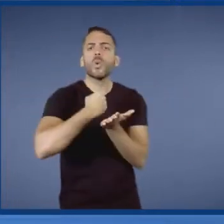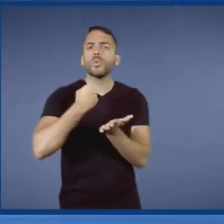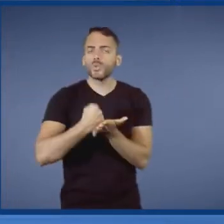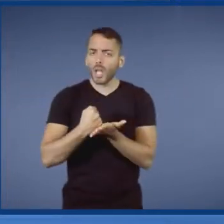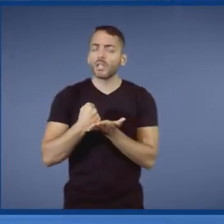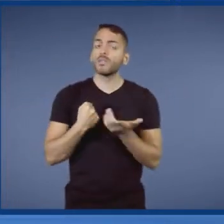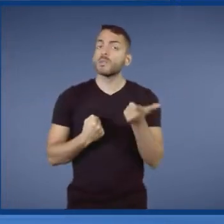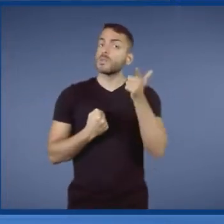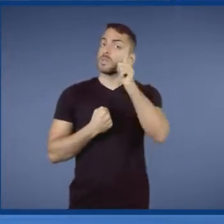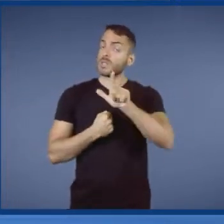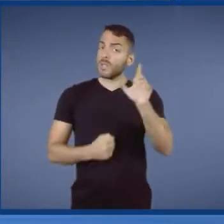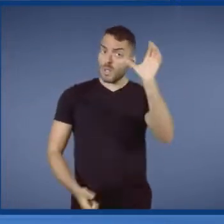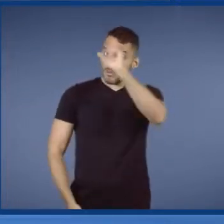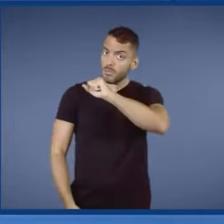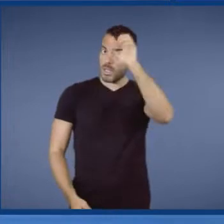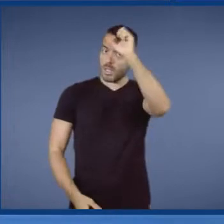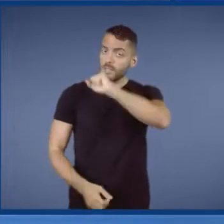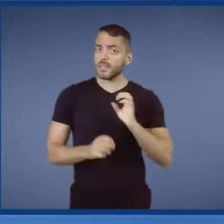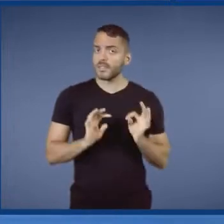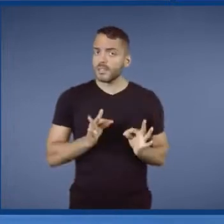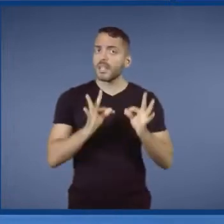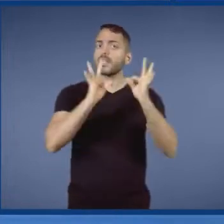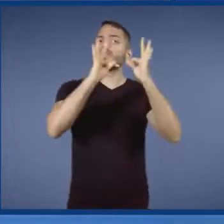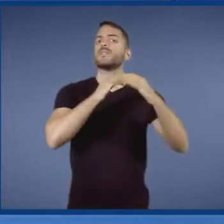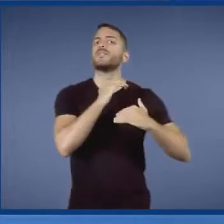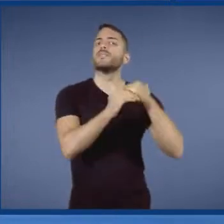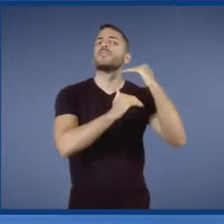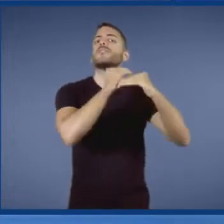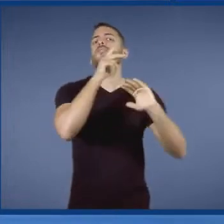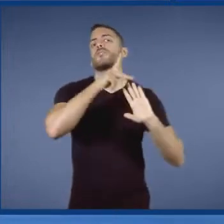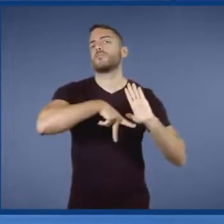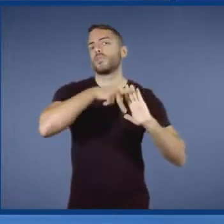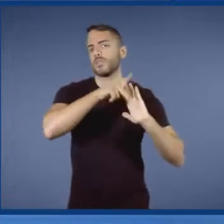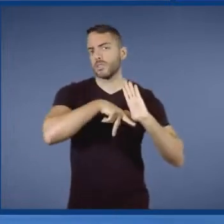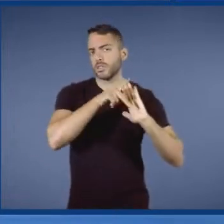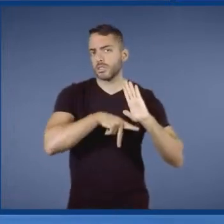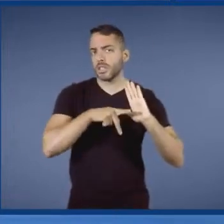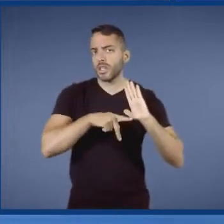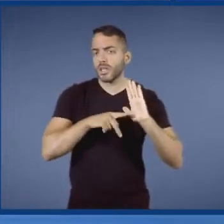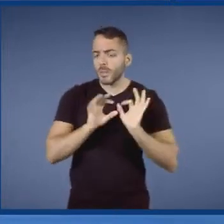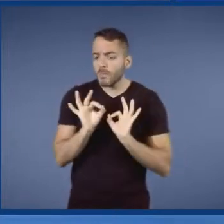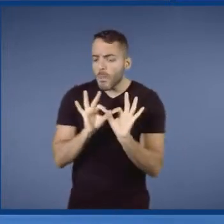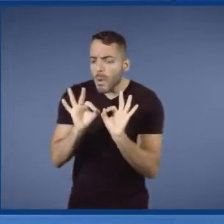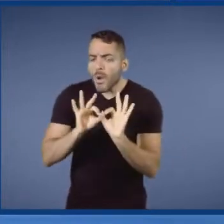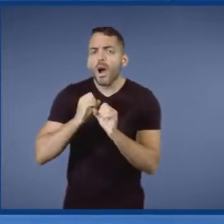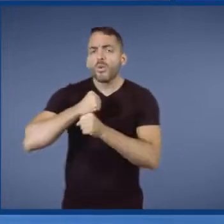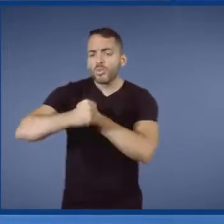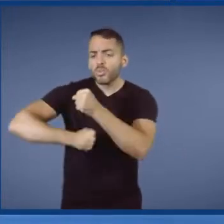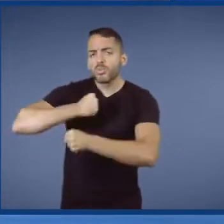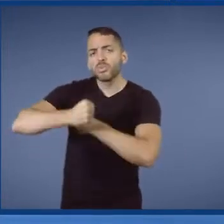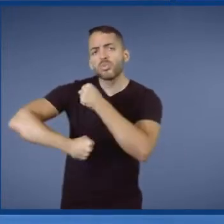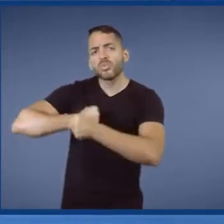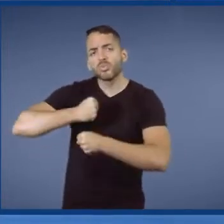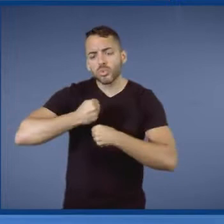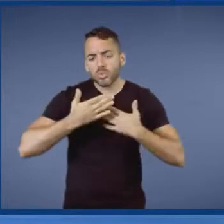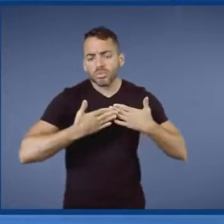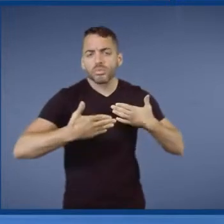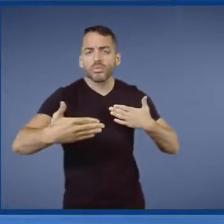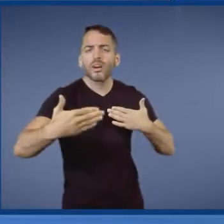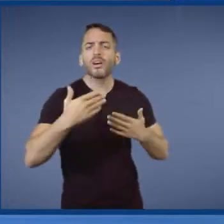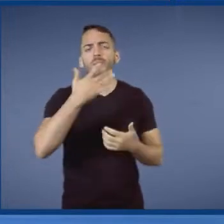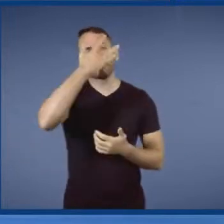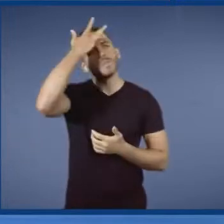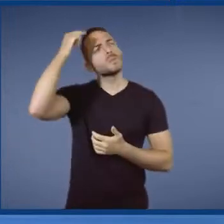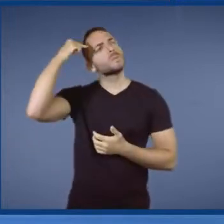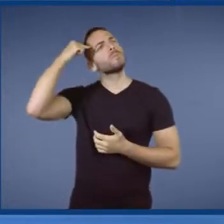a gente aprendeu a tecnologia do desenvolvimento de projetos e aprendemos a planejar a longo prazo. Então é falso quem pensa que no